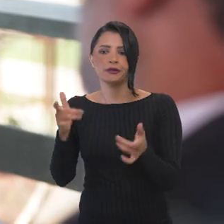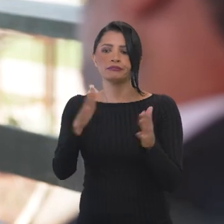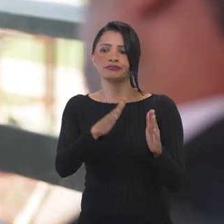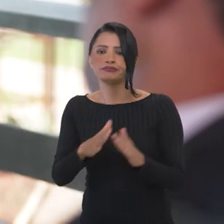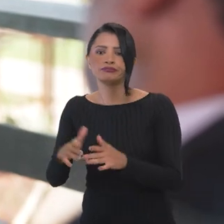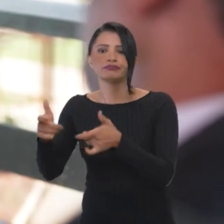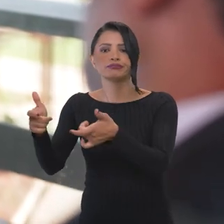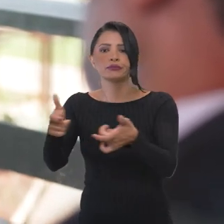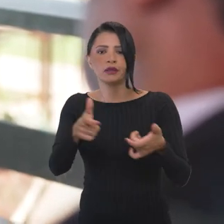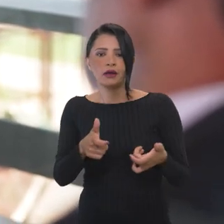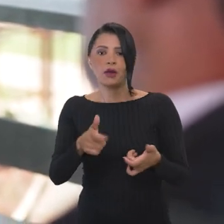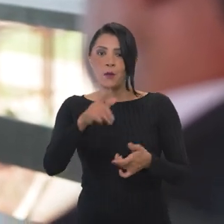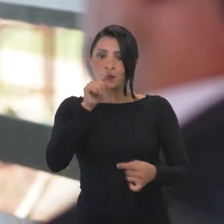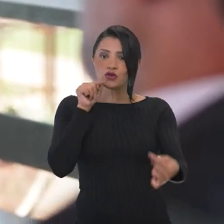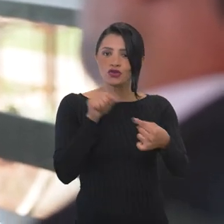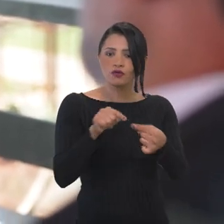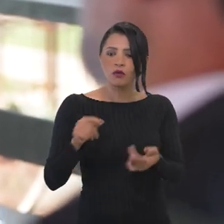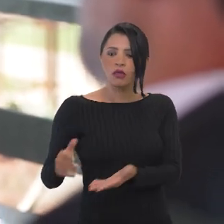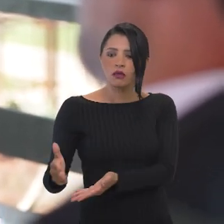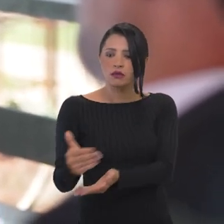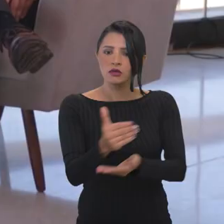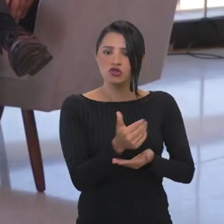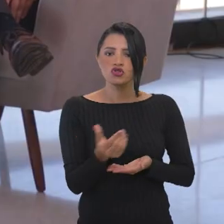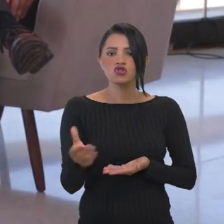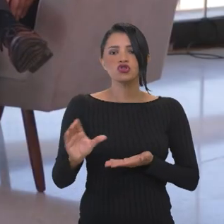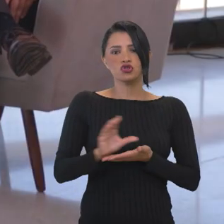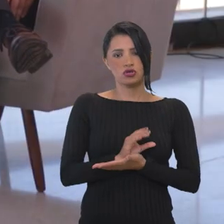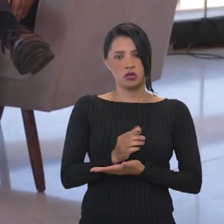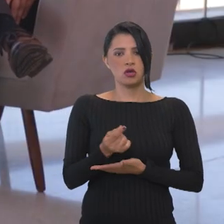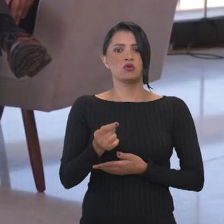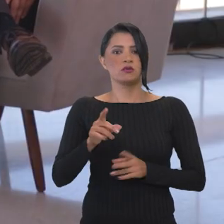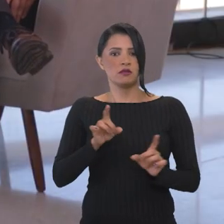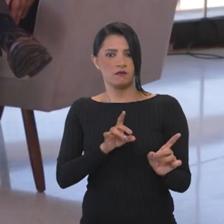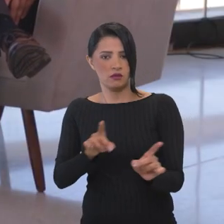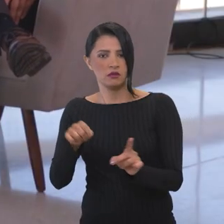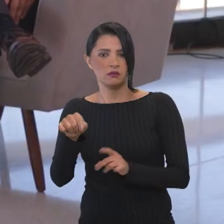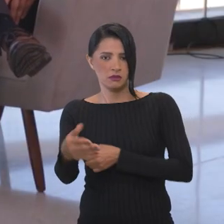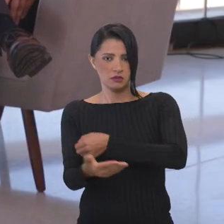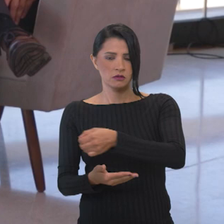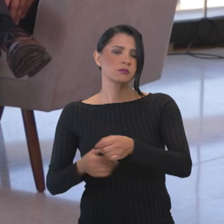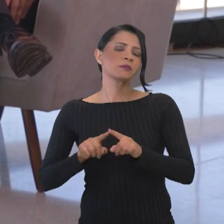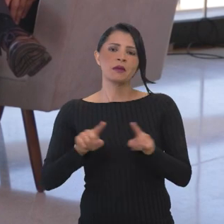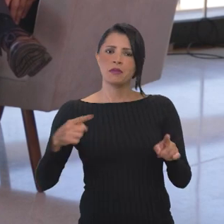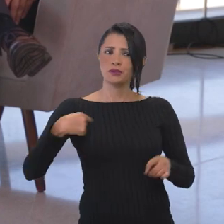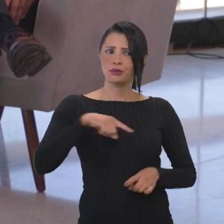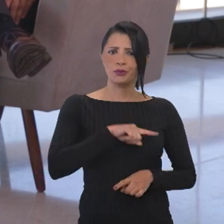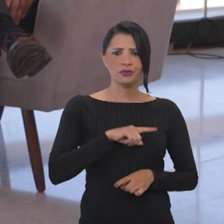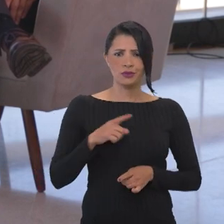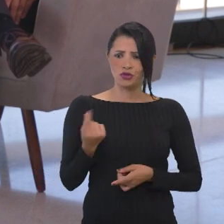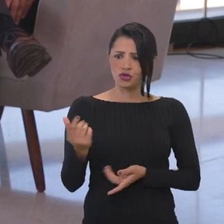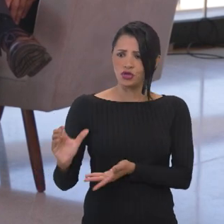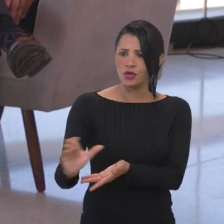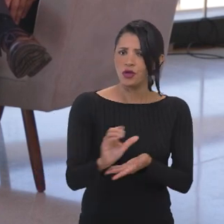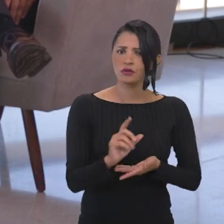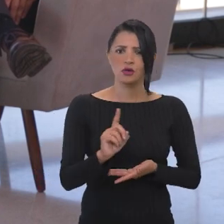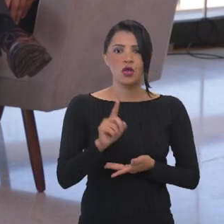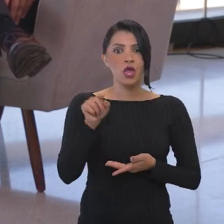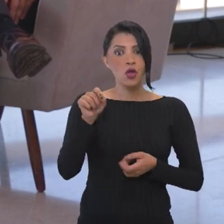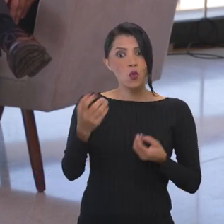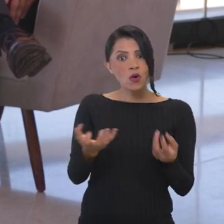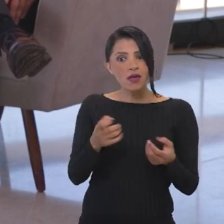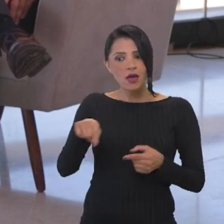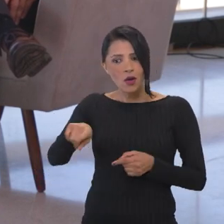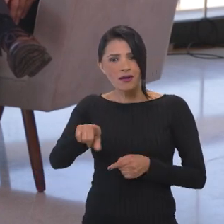patrimônio e o objetivo principal era arrecadar recursos a partir dessa venda. E a nossa lógica é um pouco diferente, eu não quero arrecadar recursos, eu quero